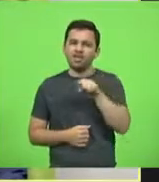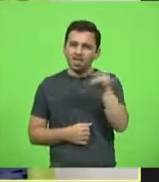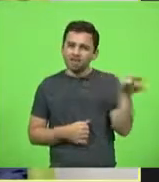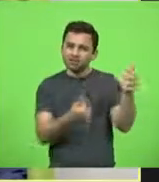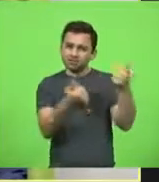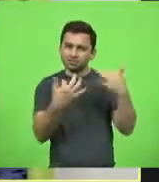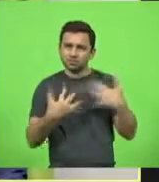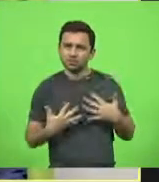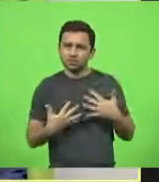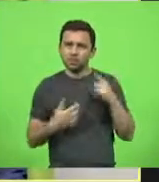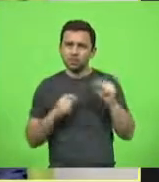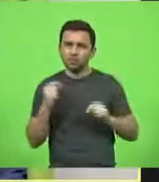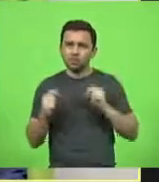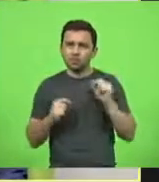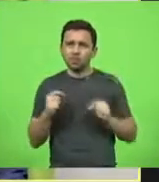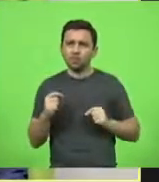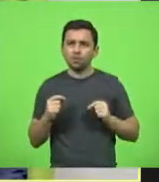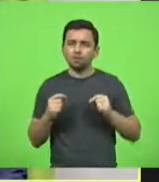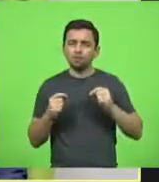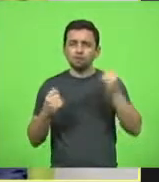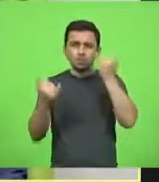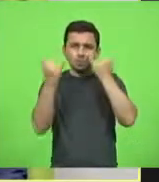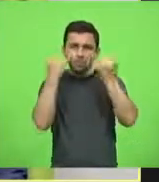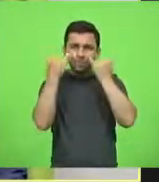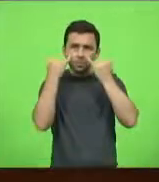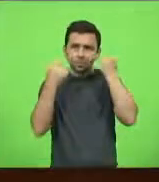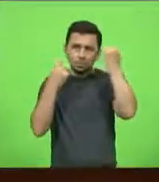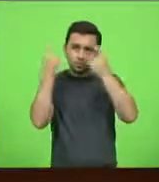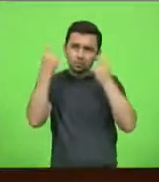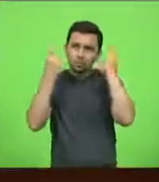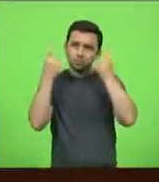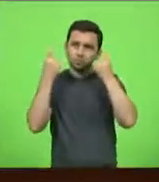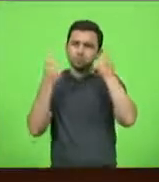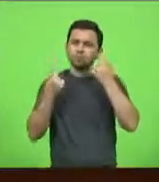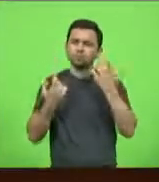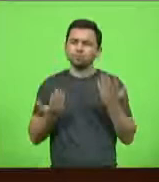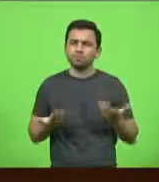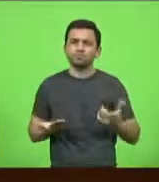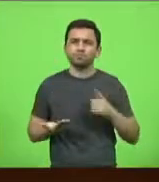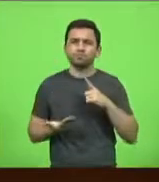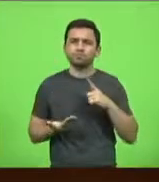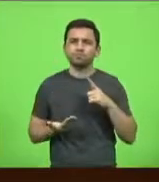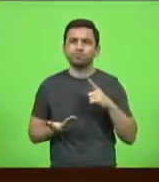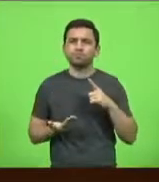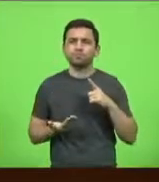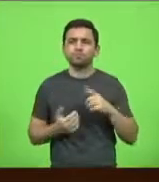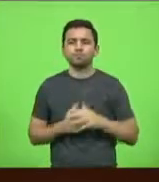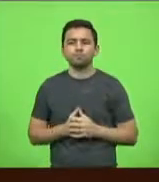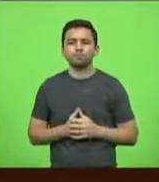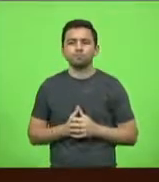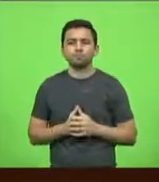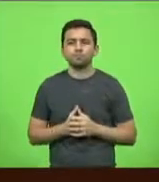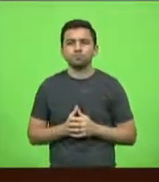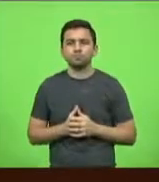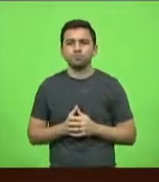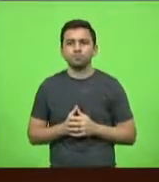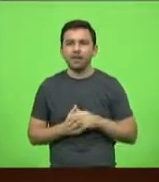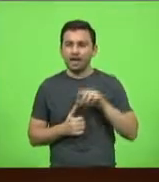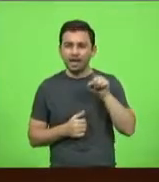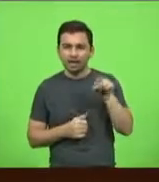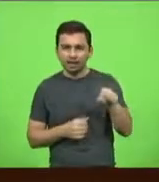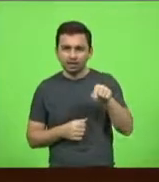preocupante, a deputada Luciana Carminati, que na região de Indaial,